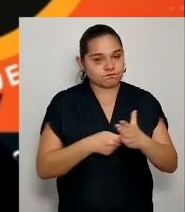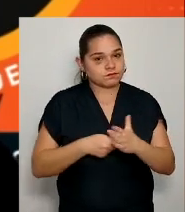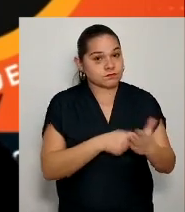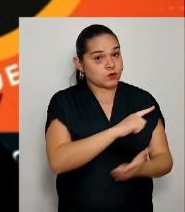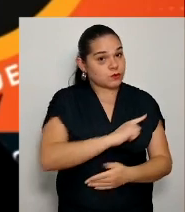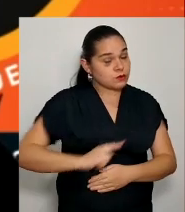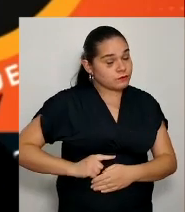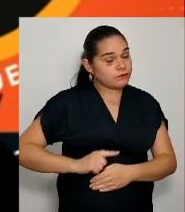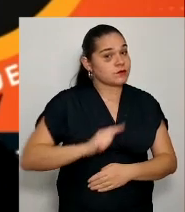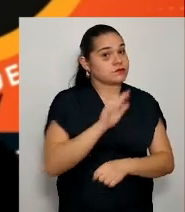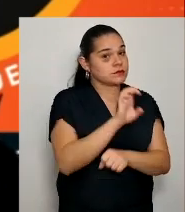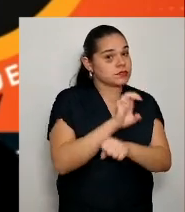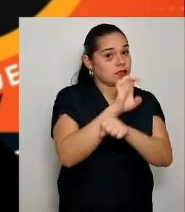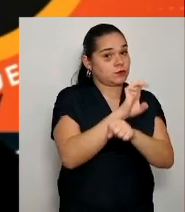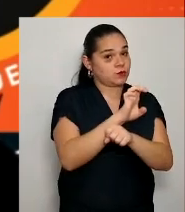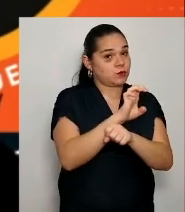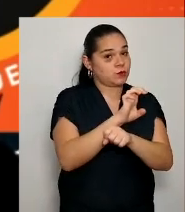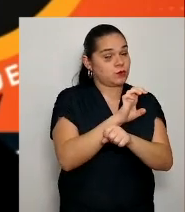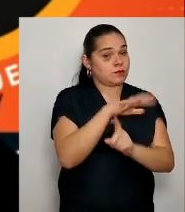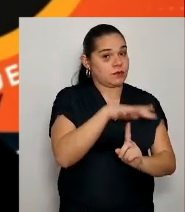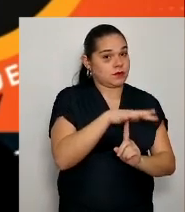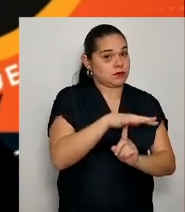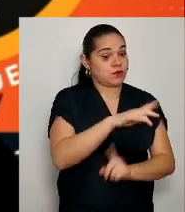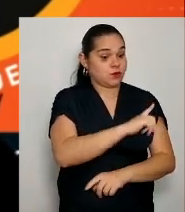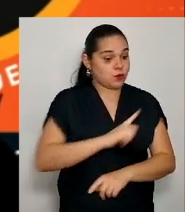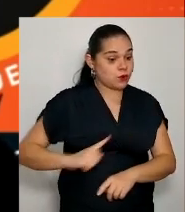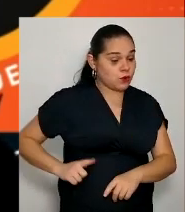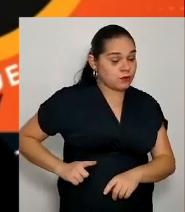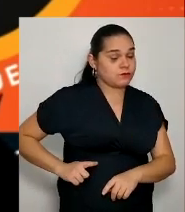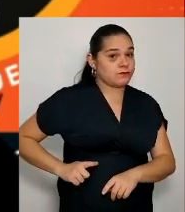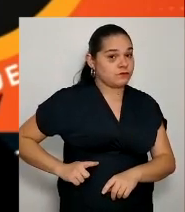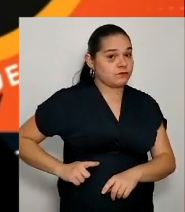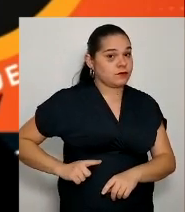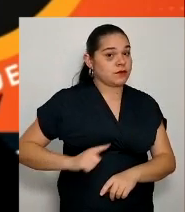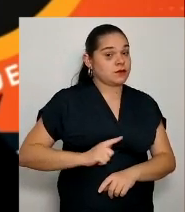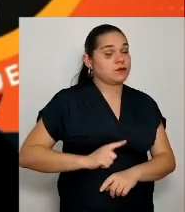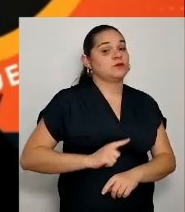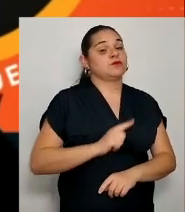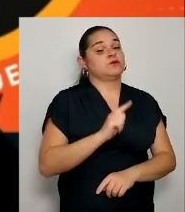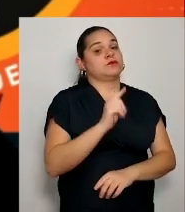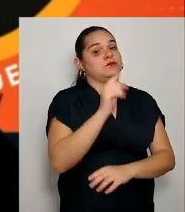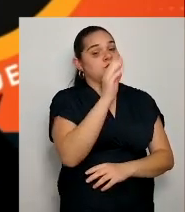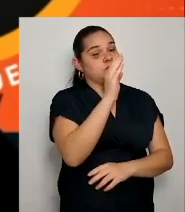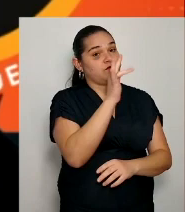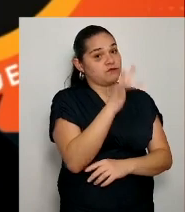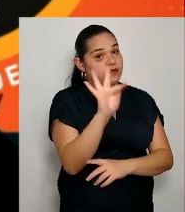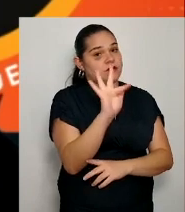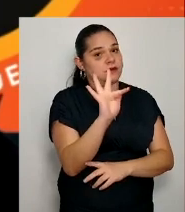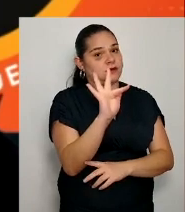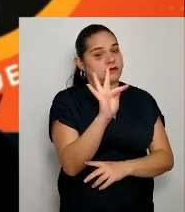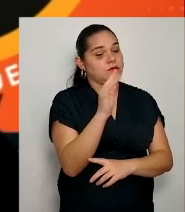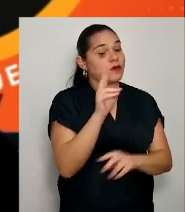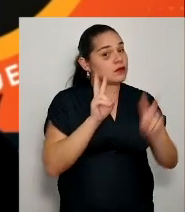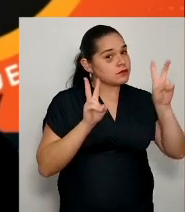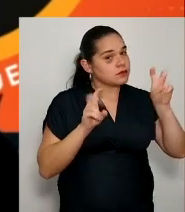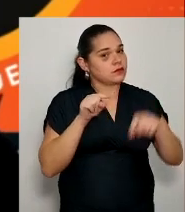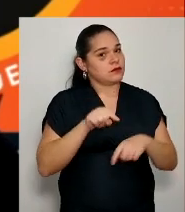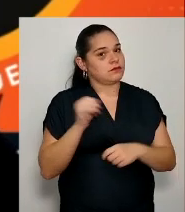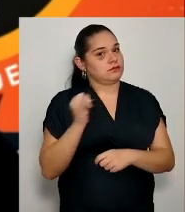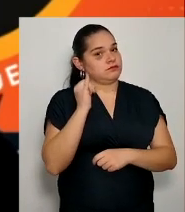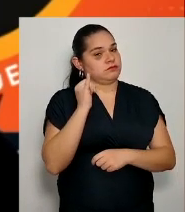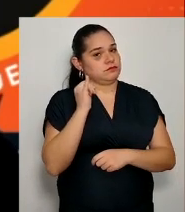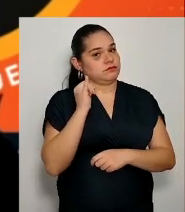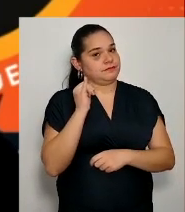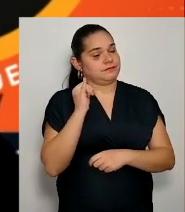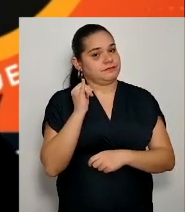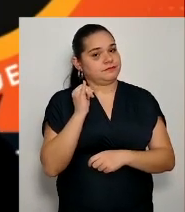federal a respeito desse assunto. Com o presidente do sindicato, nós estaremos já entrando em contato